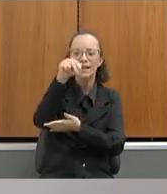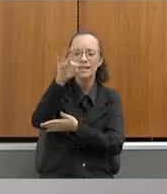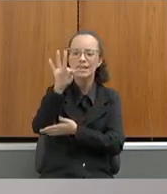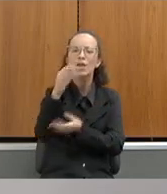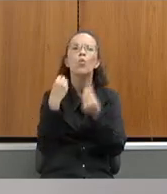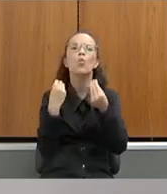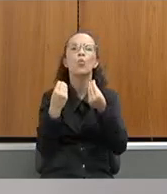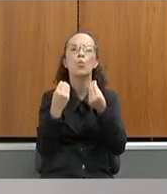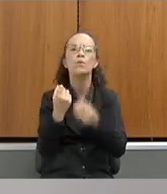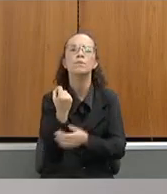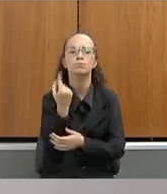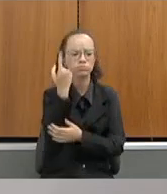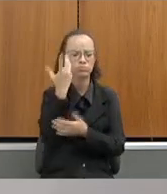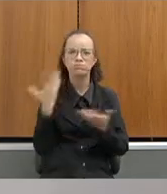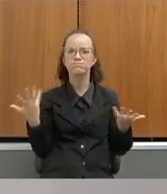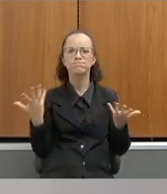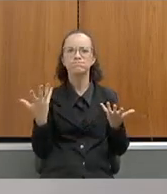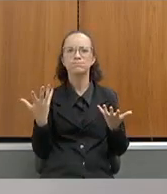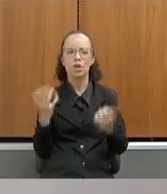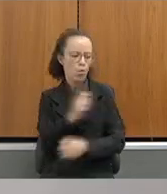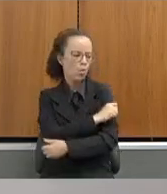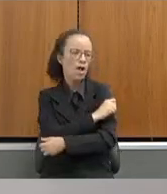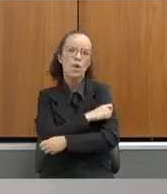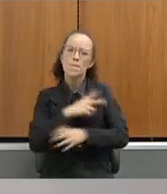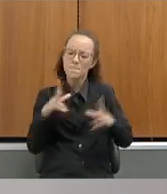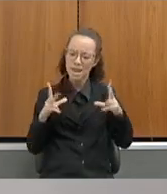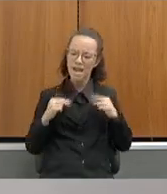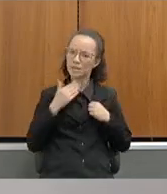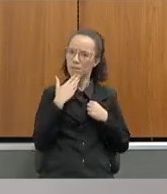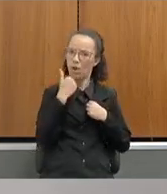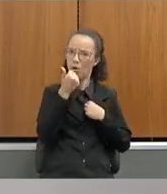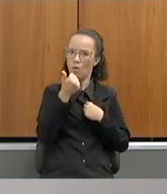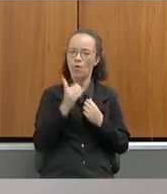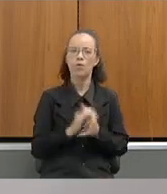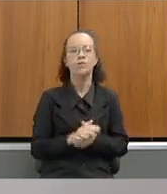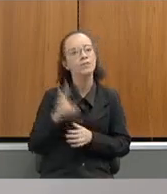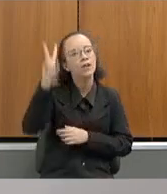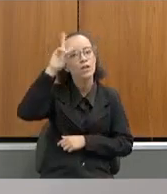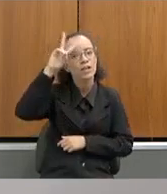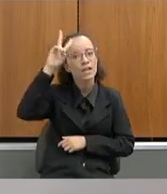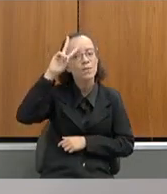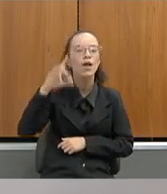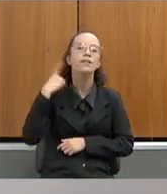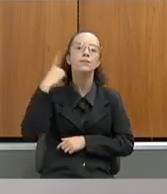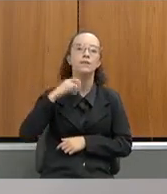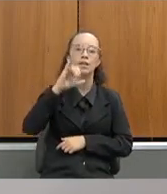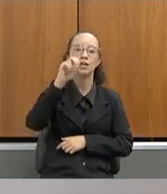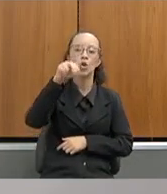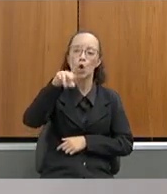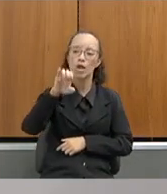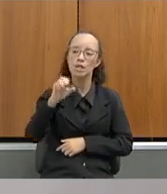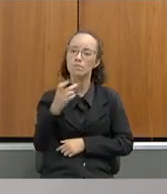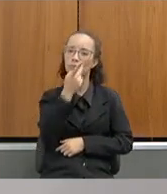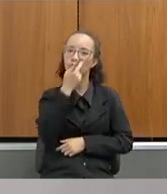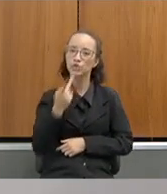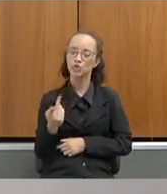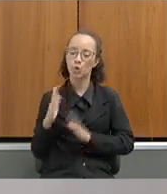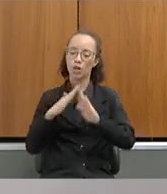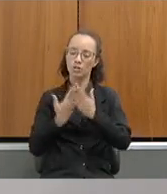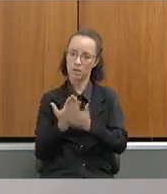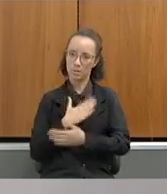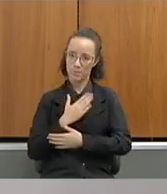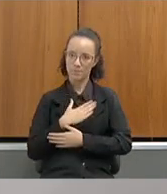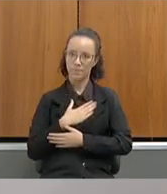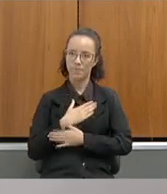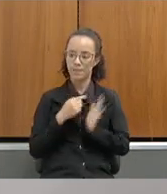para os nossos estudantes. Eu acho que eles merecem coisa melhor. Eu lembro que a deputada Ione chegou para me visitar e eu mostrei para